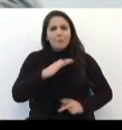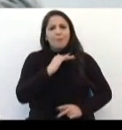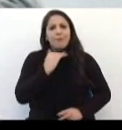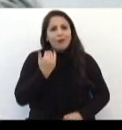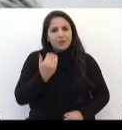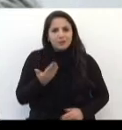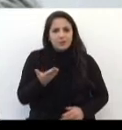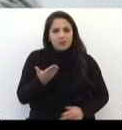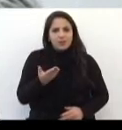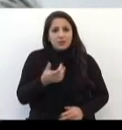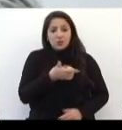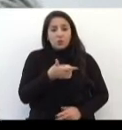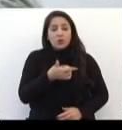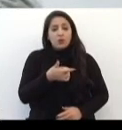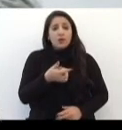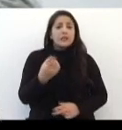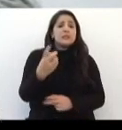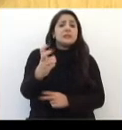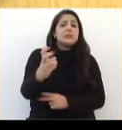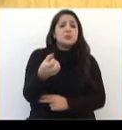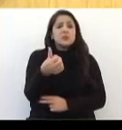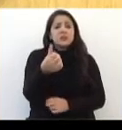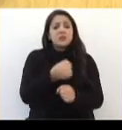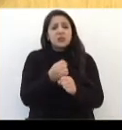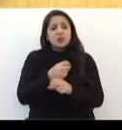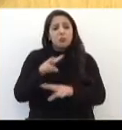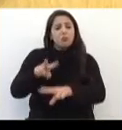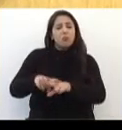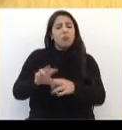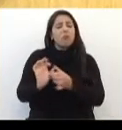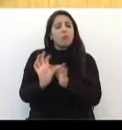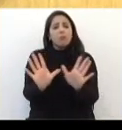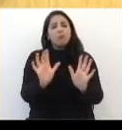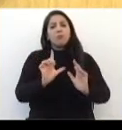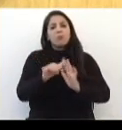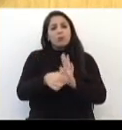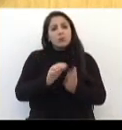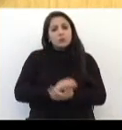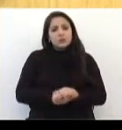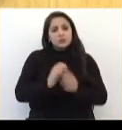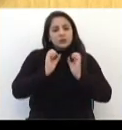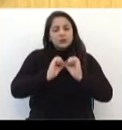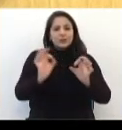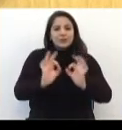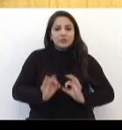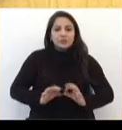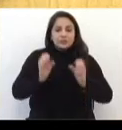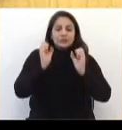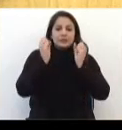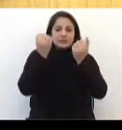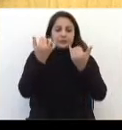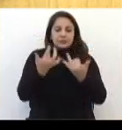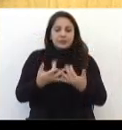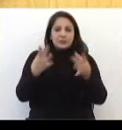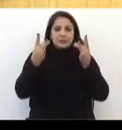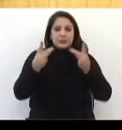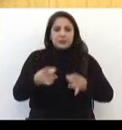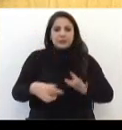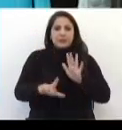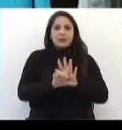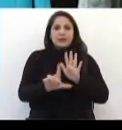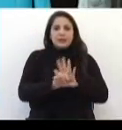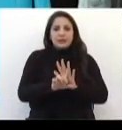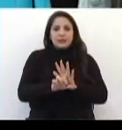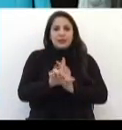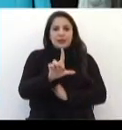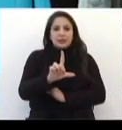prisão, de cadeia e saem Secretária de Planejamento explica os detalhes da Lei das Diretrizes Orçamentárias